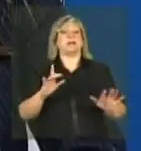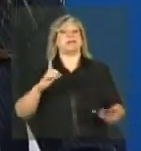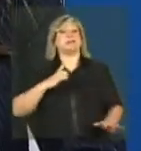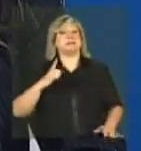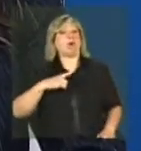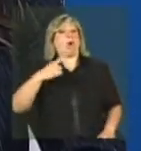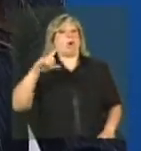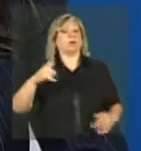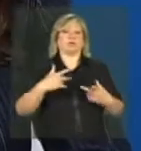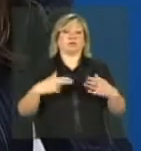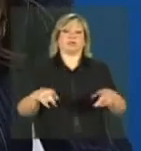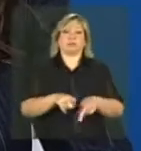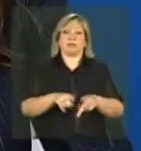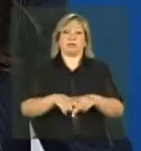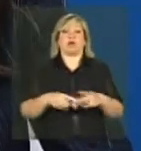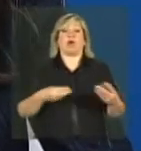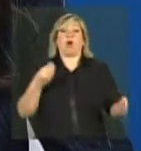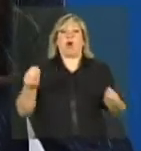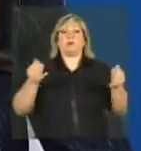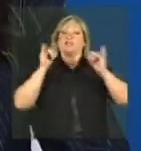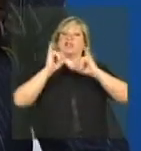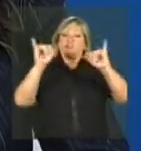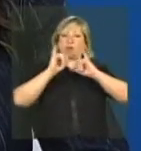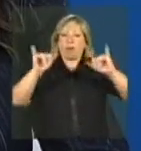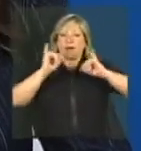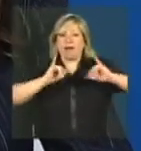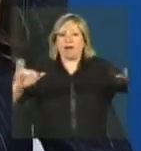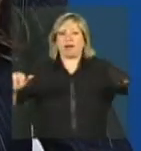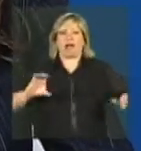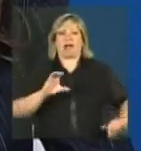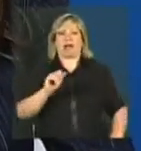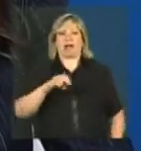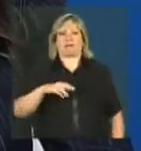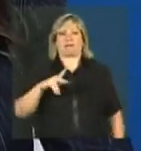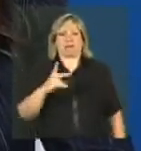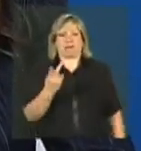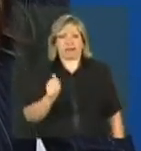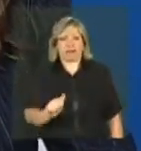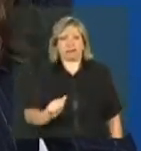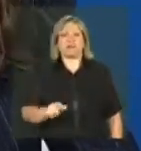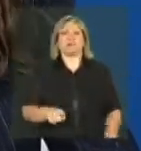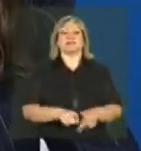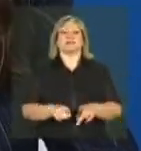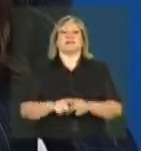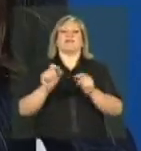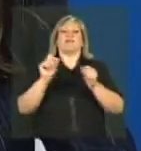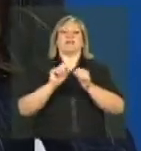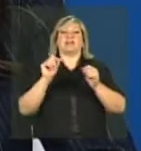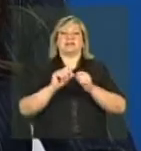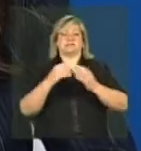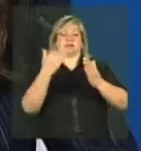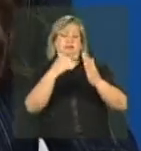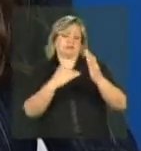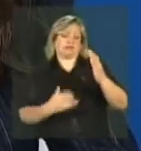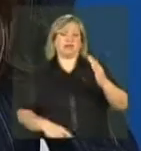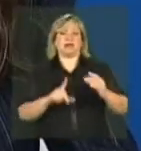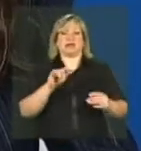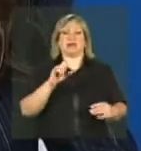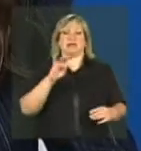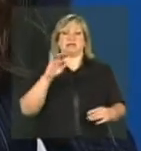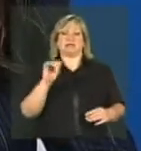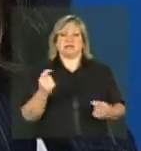lançar mão, como realizar campanhas de divulgação, fazer, anexar listas nos